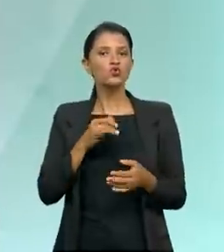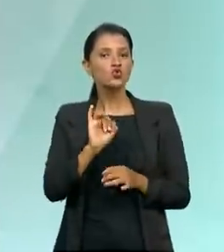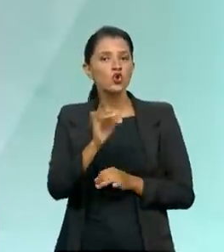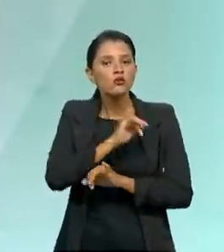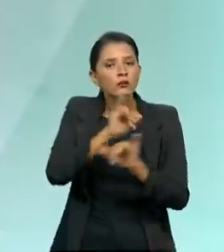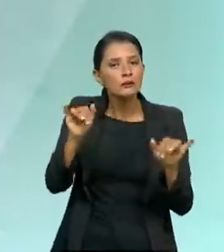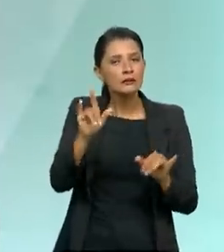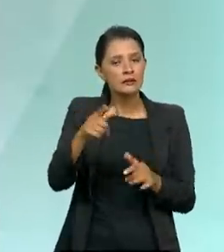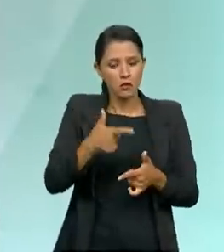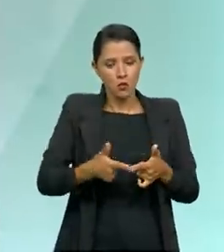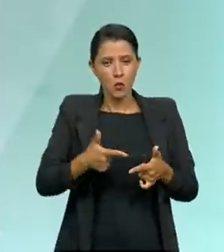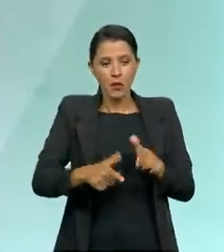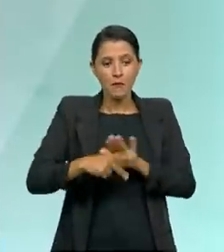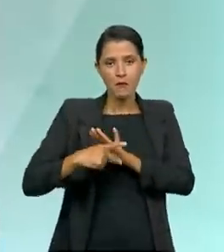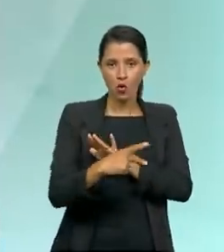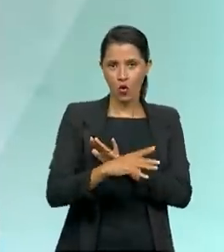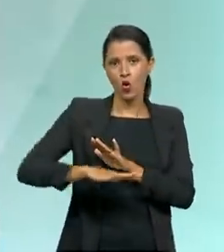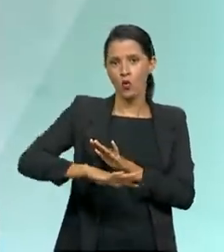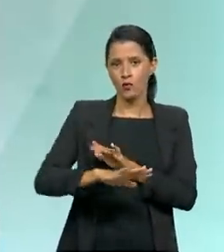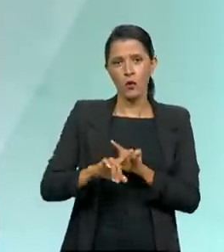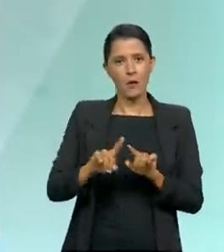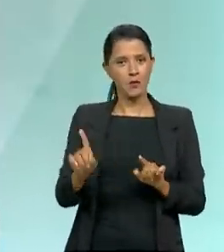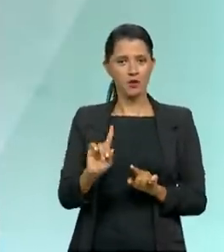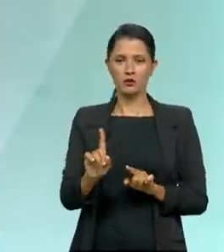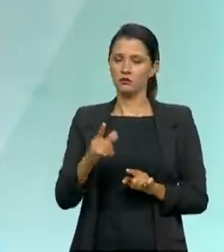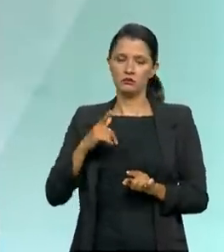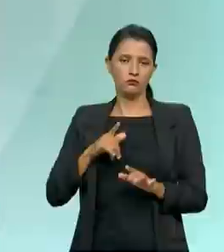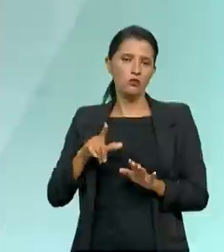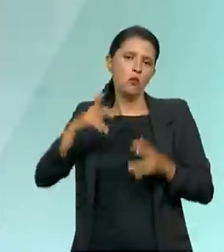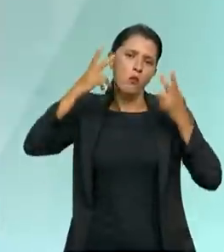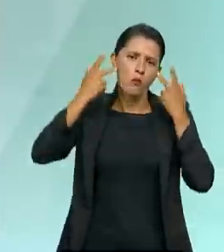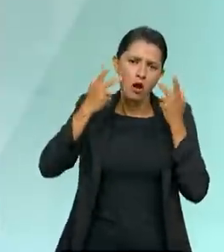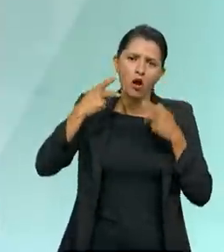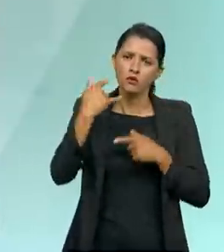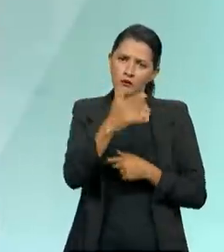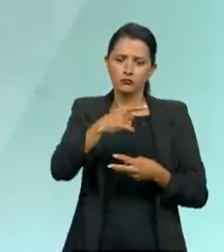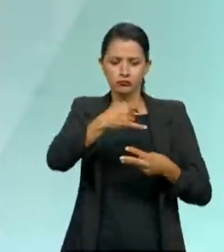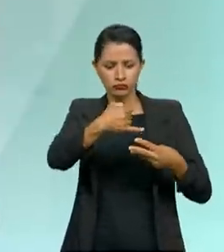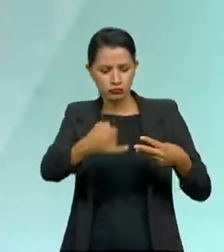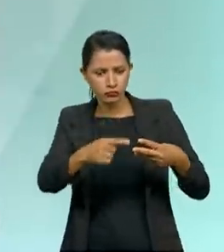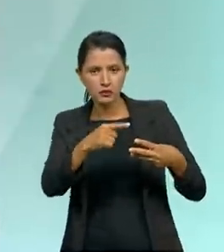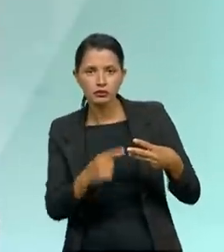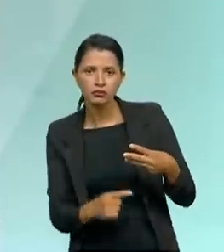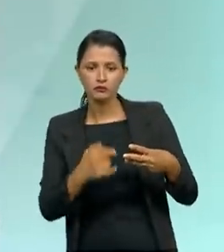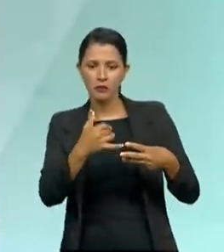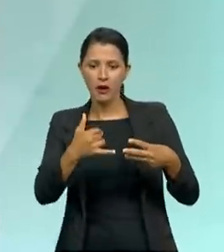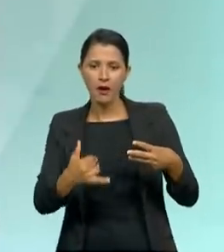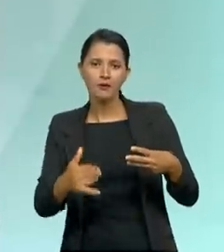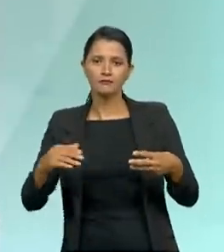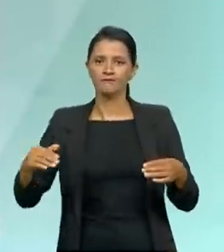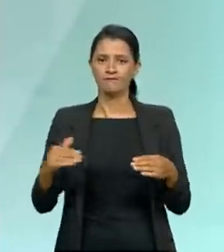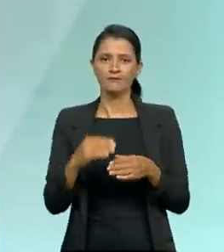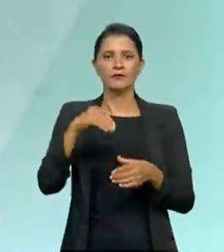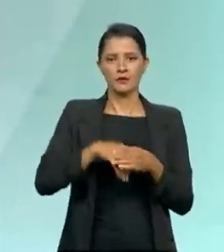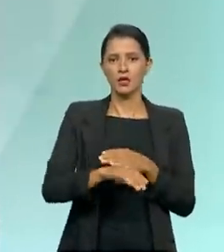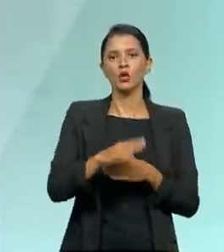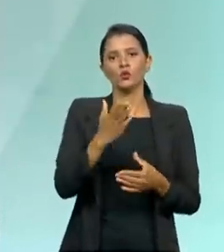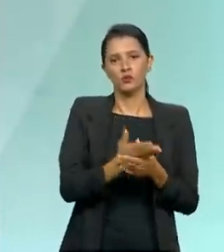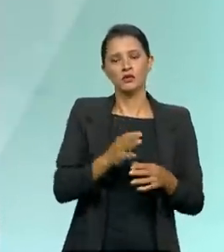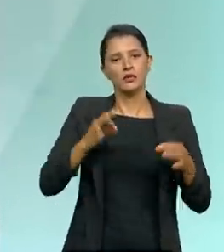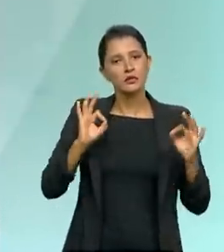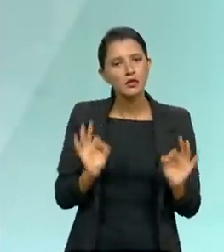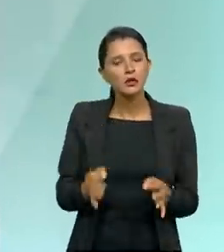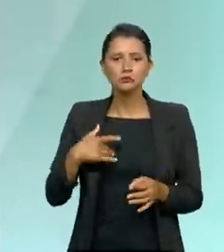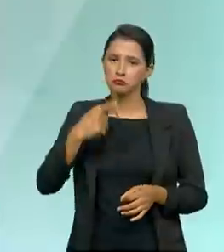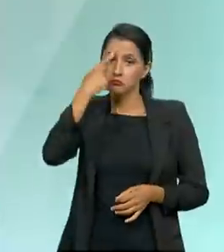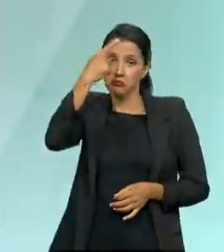temos um problema muito específico. Nós, normalmente, auditamos se essas linhas estão funcionando. Então, dentro de conformidade do processo, essa é a nossa